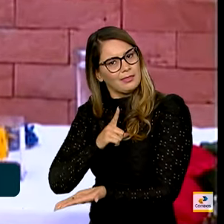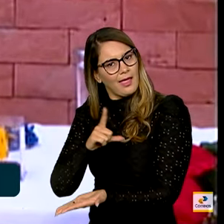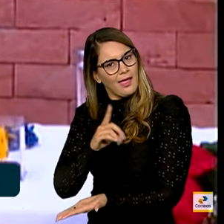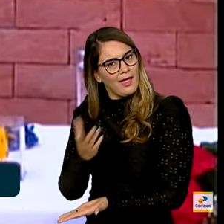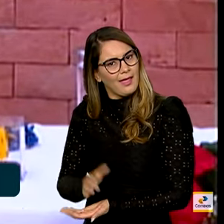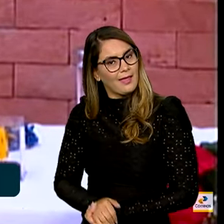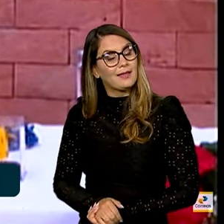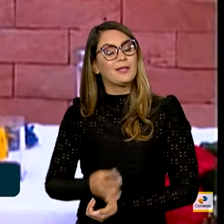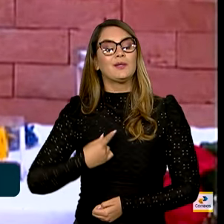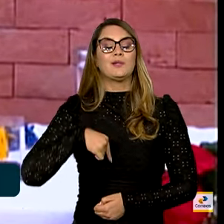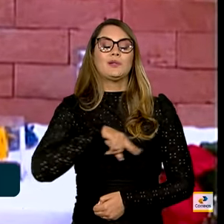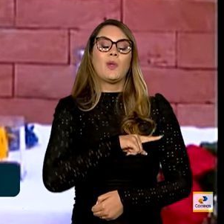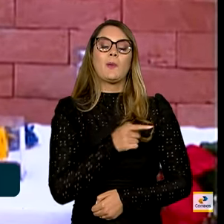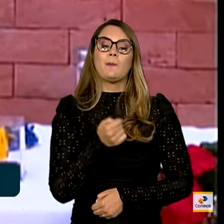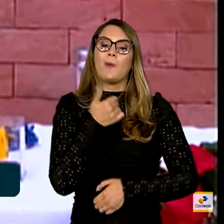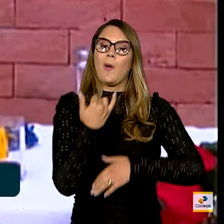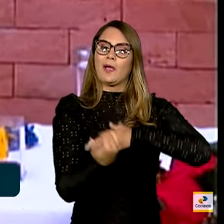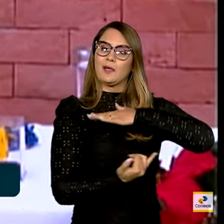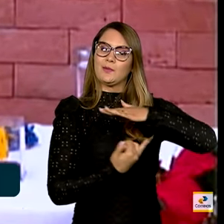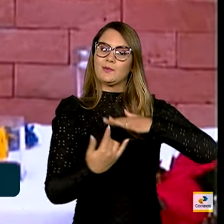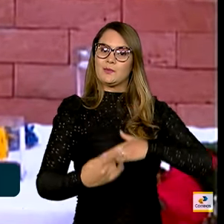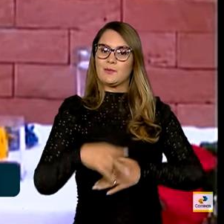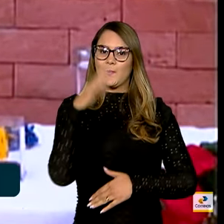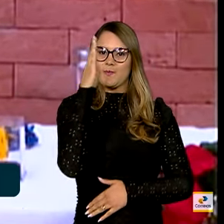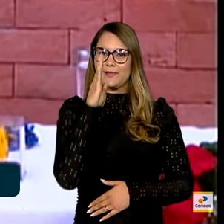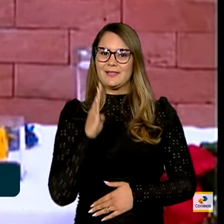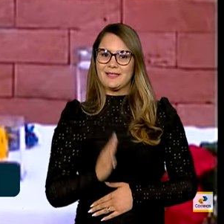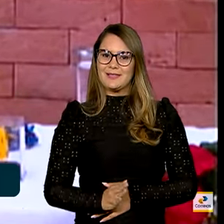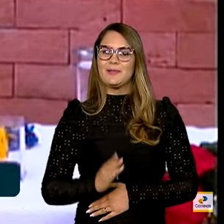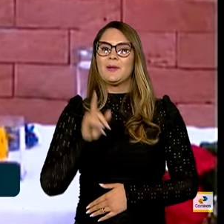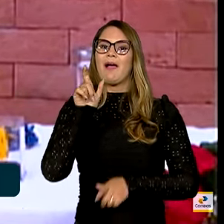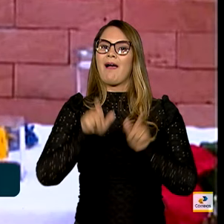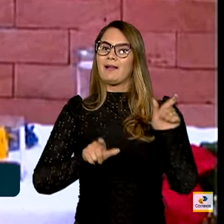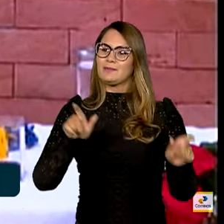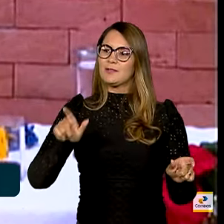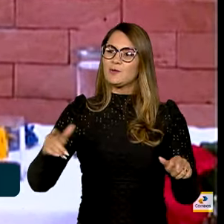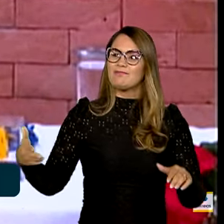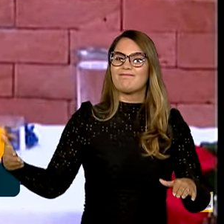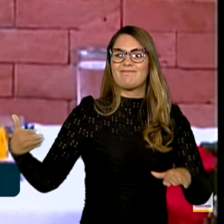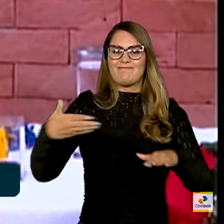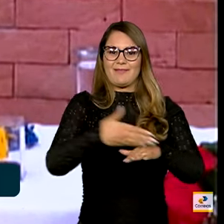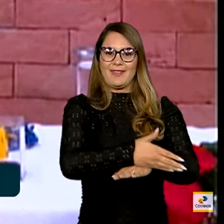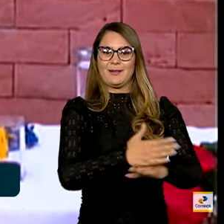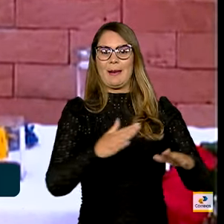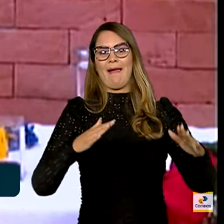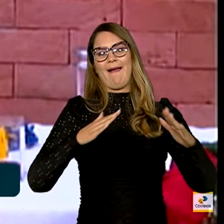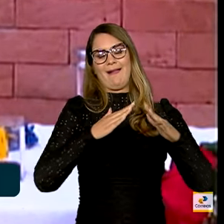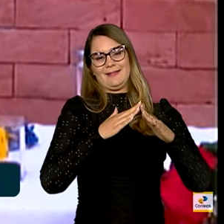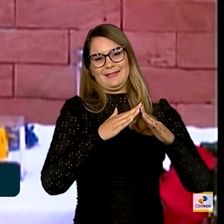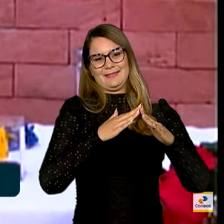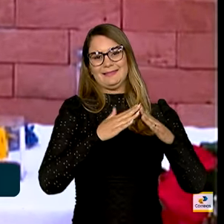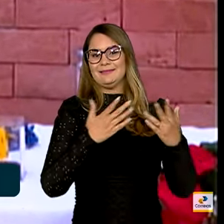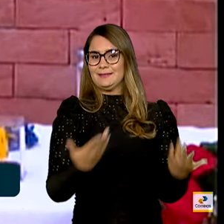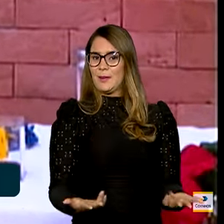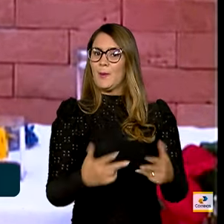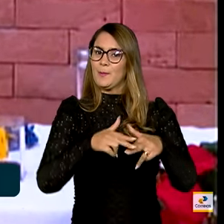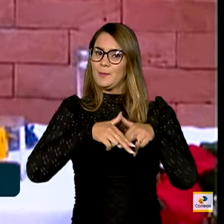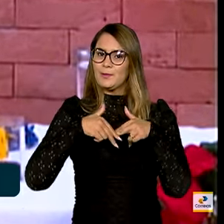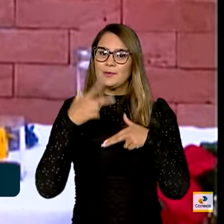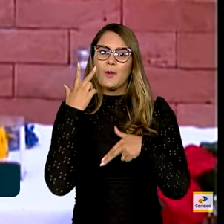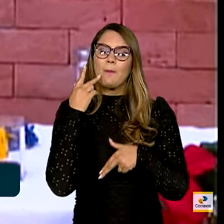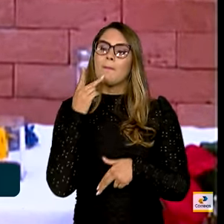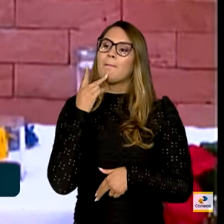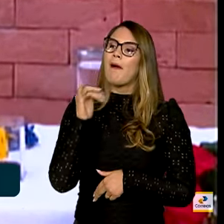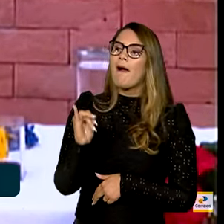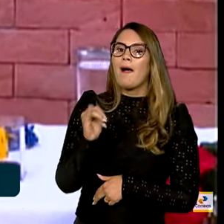das poucas instituições brasileiras que as pessoas entram dentro da casa das pessoas. Então é comum vocês procurarem